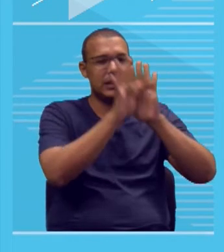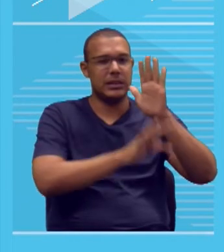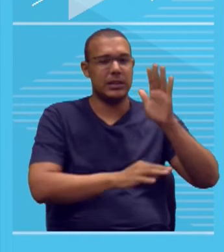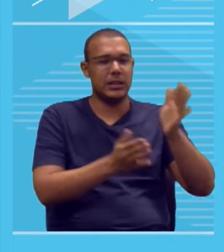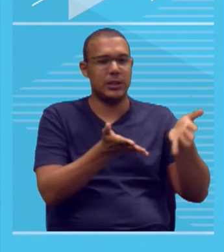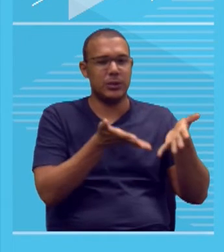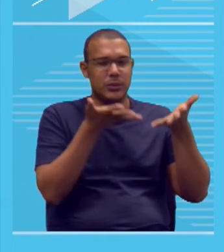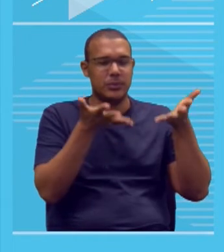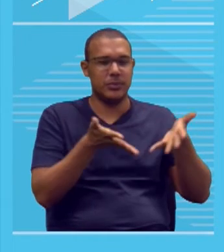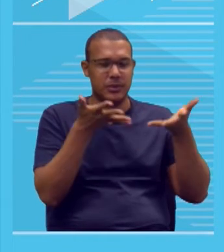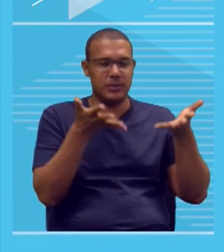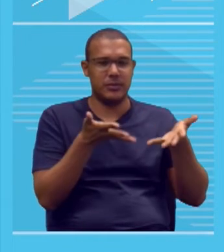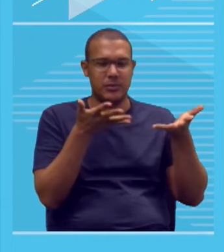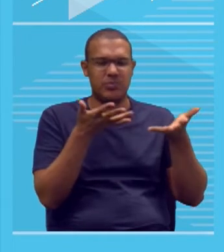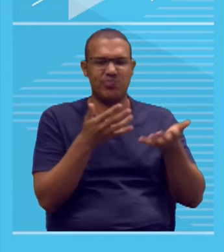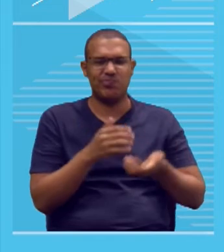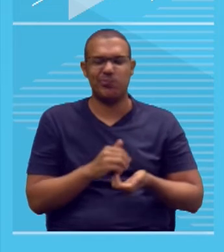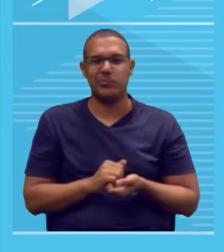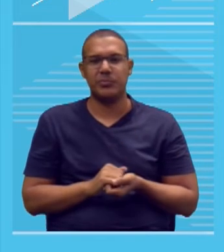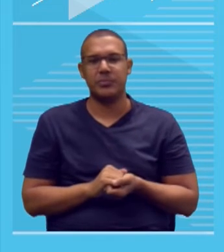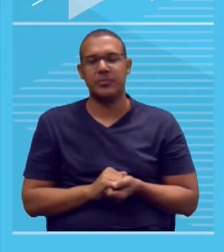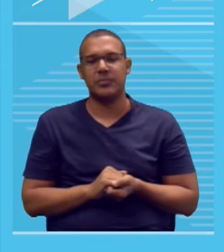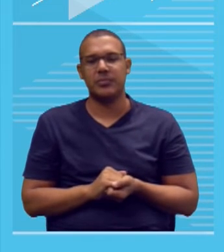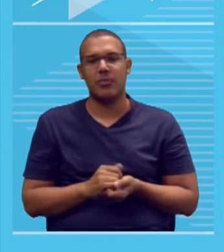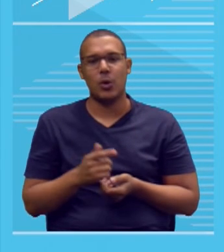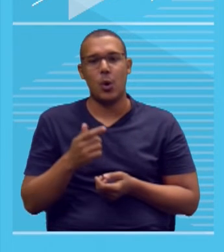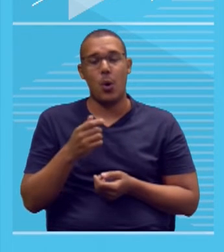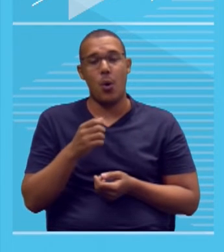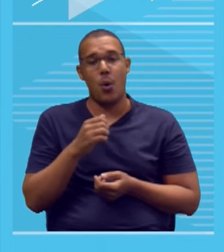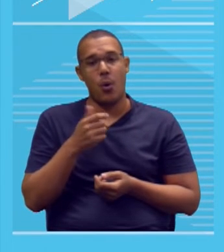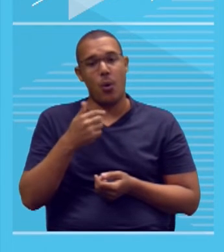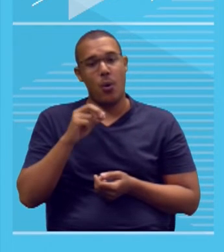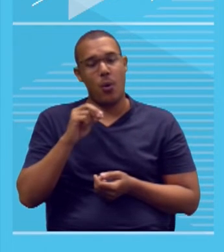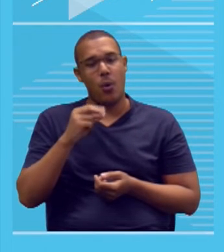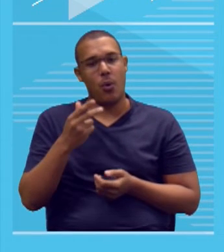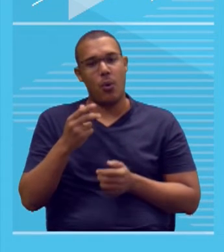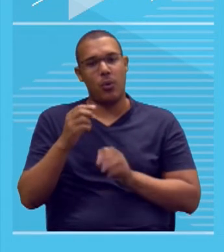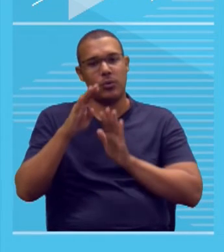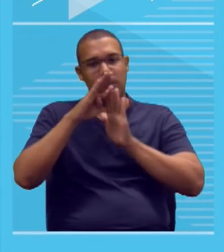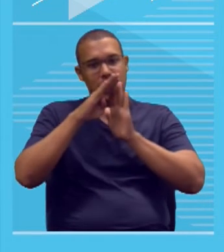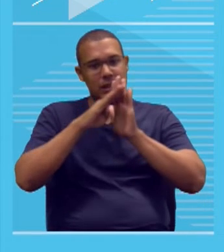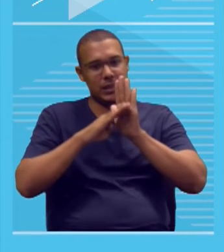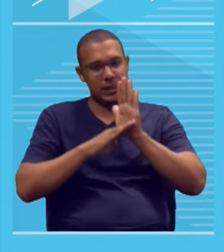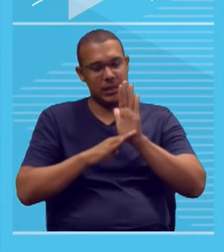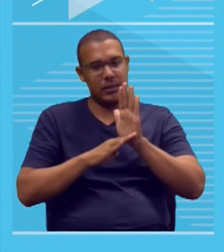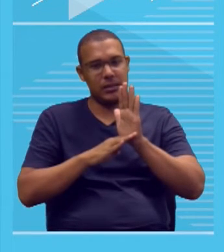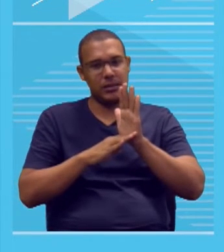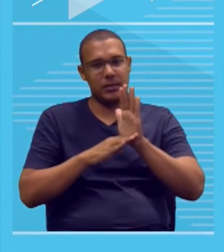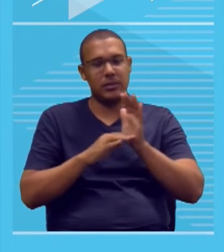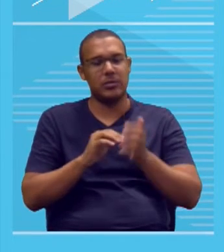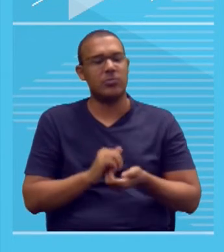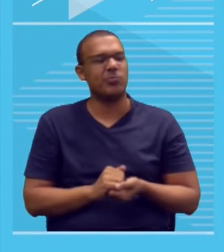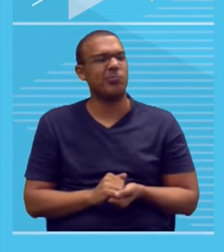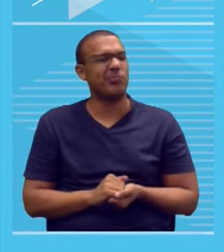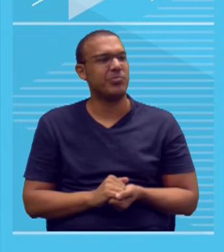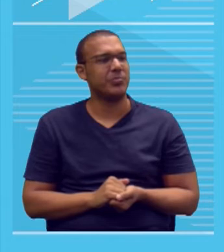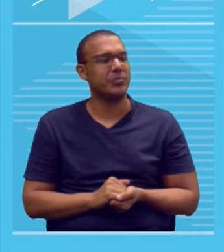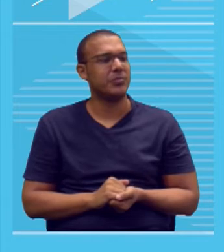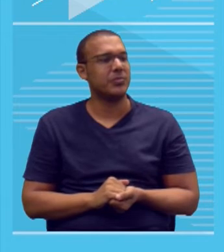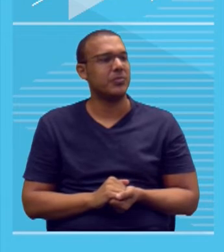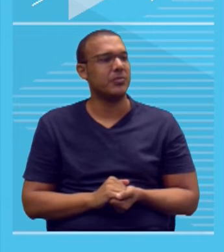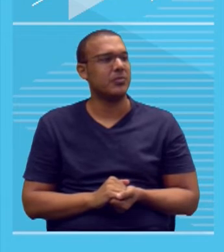que você tem da gurinha. Ou ainda do caderno de questões, ou seja, do caderno de linguagens, códigos e tecnologias.